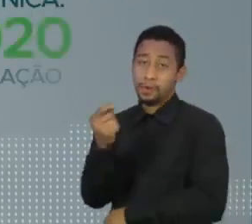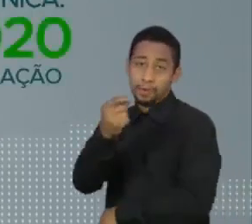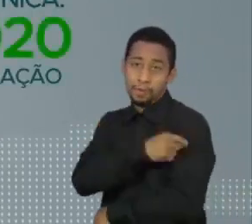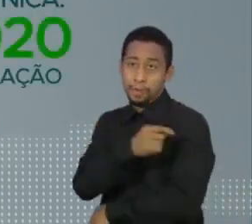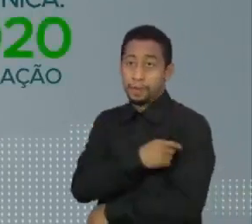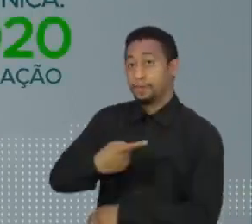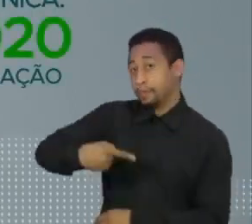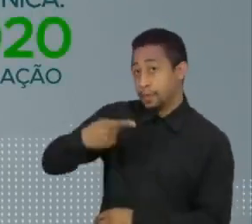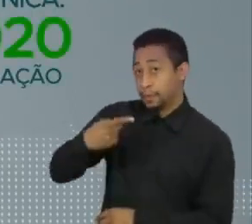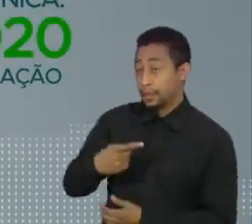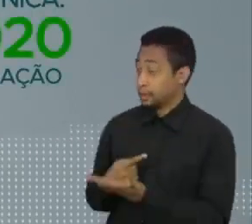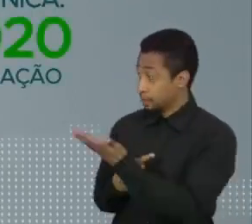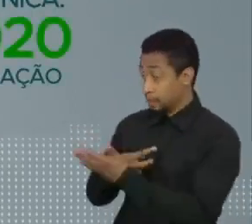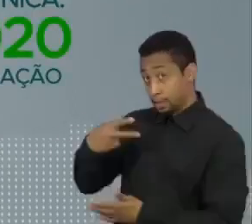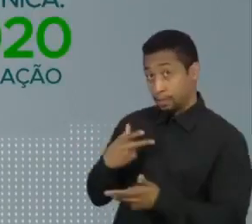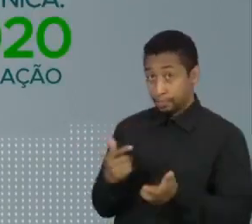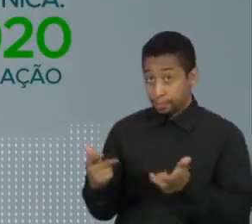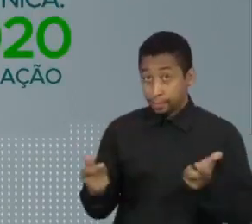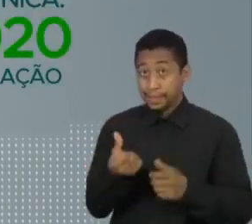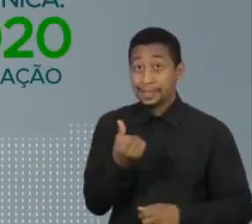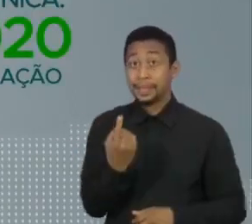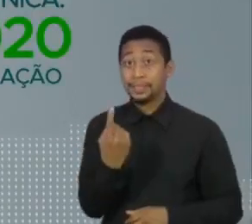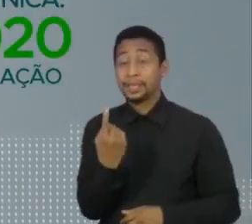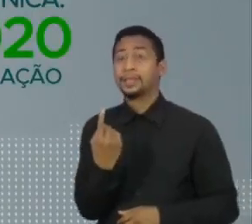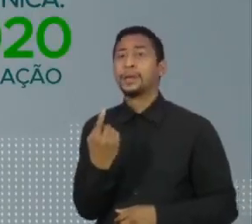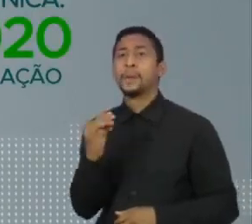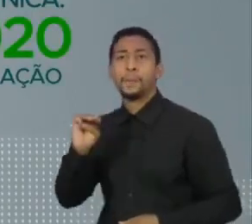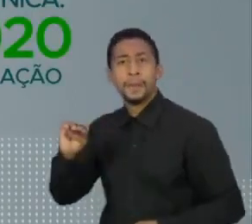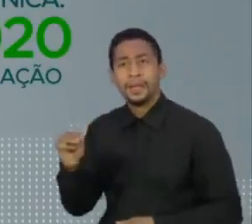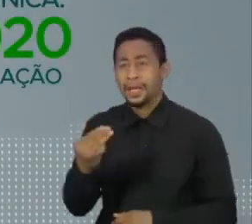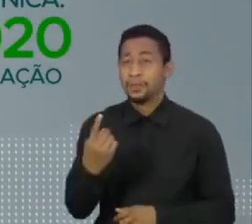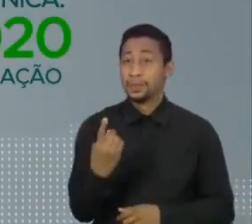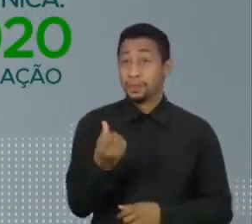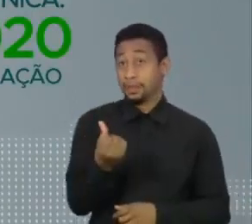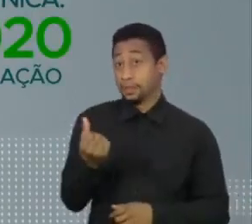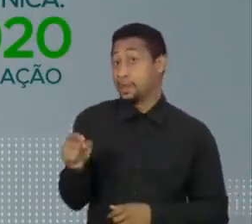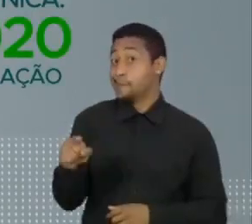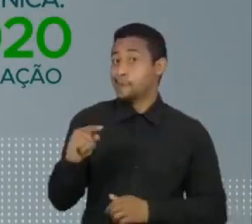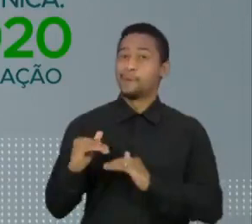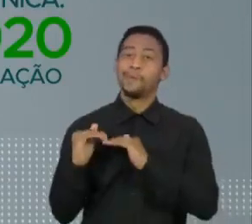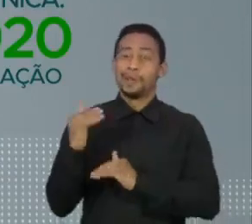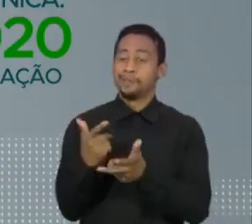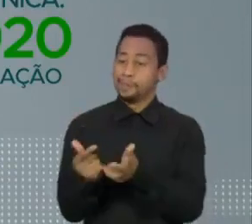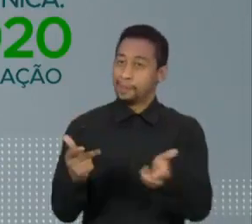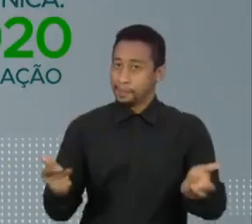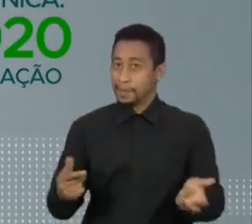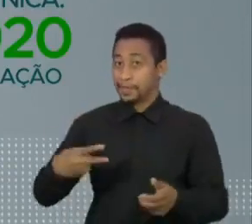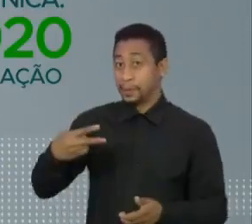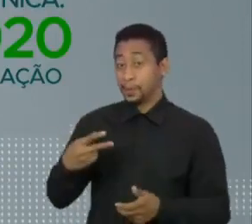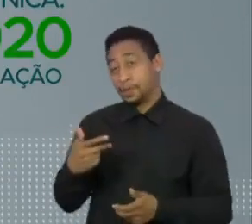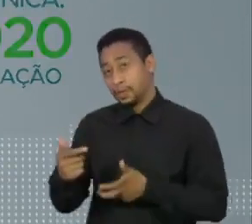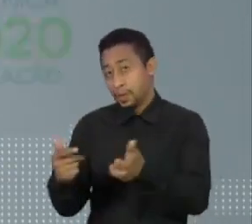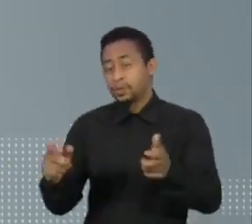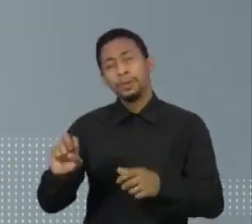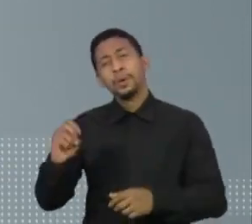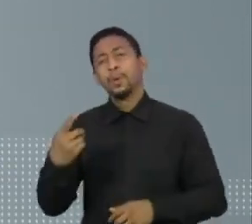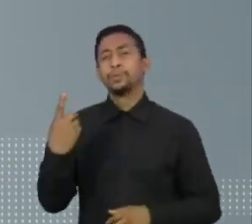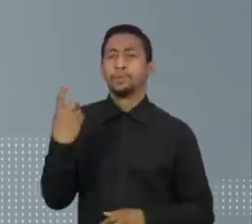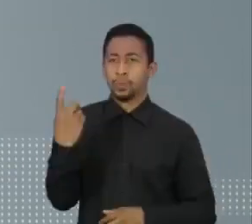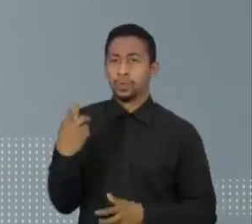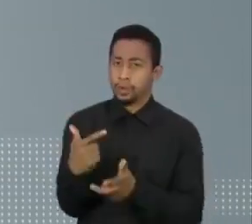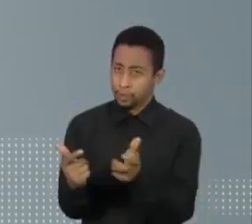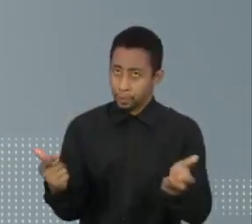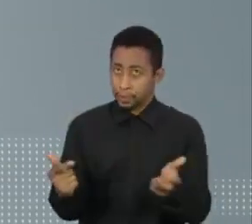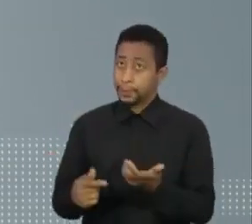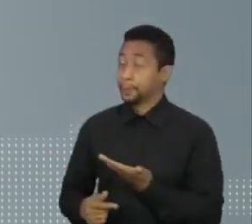dose. E mais de 61 milhões e 166 mil com a segunda ou a dose única. O